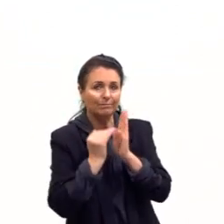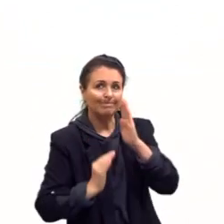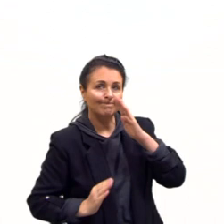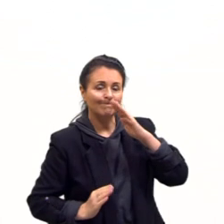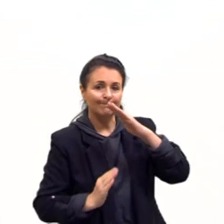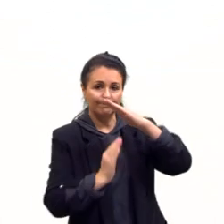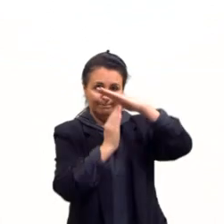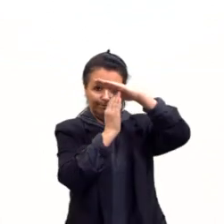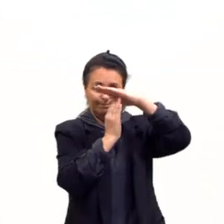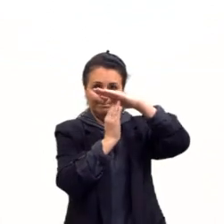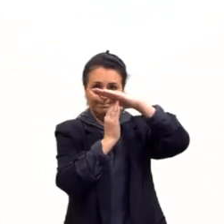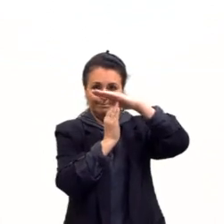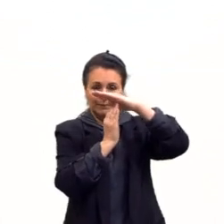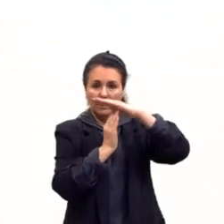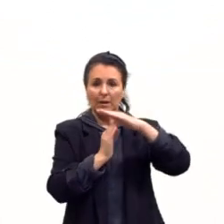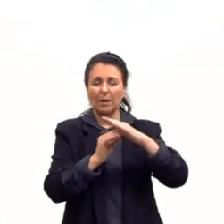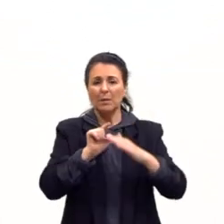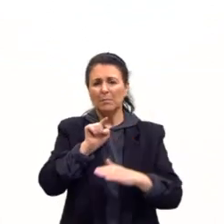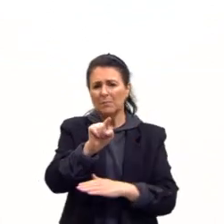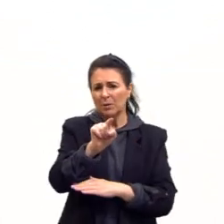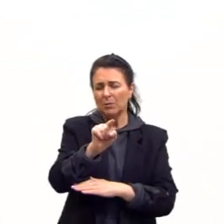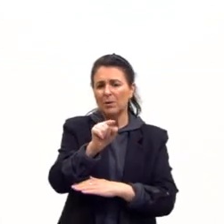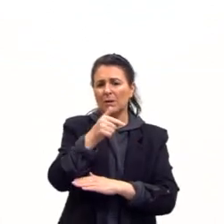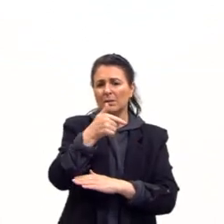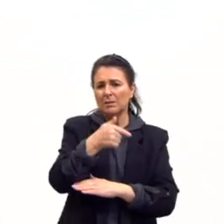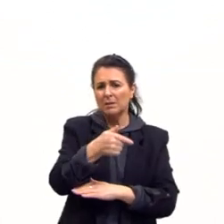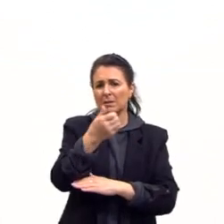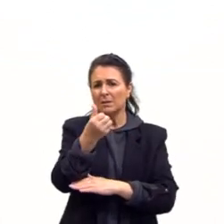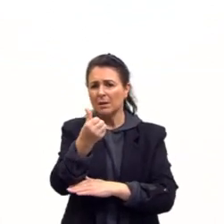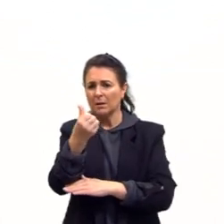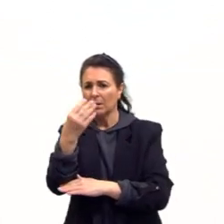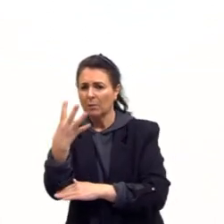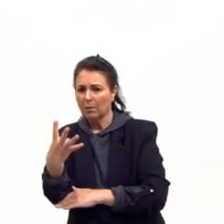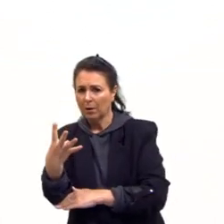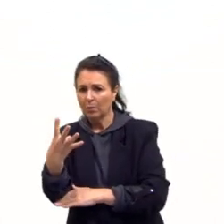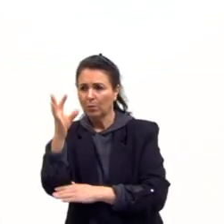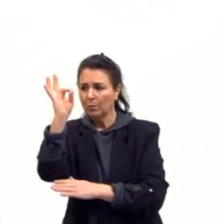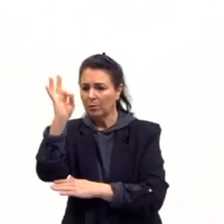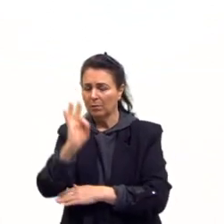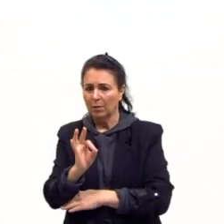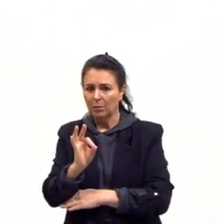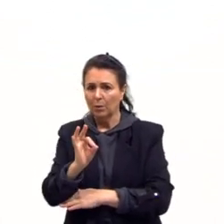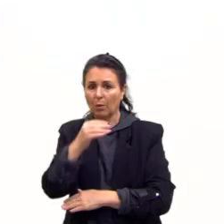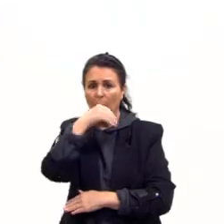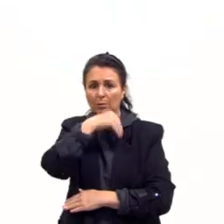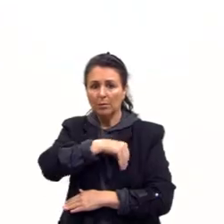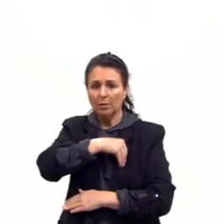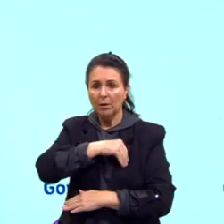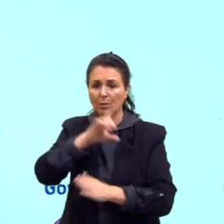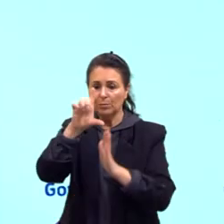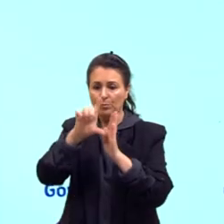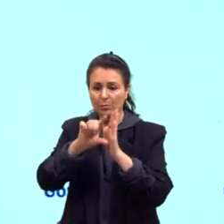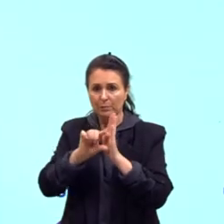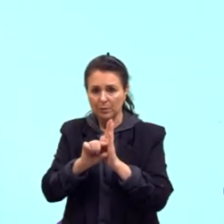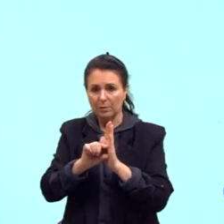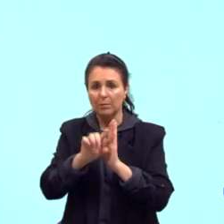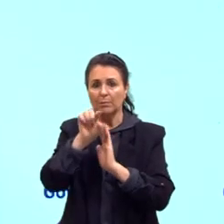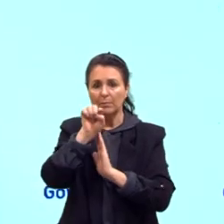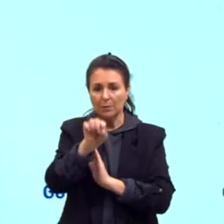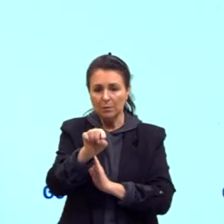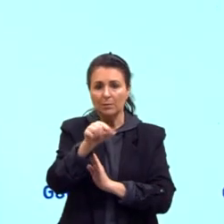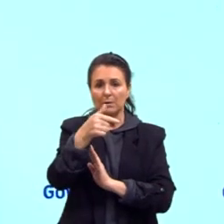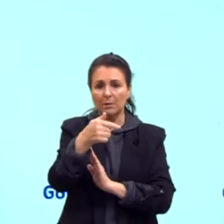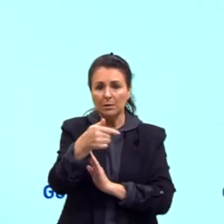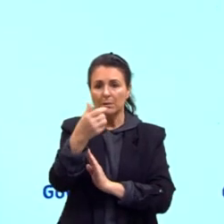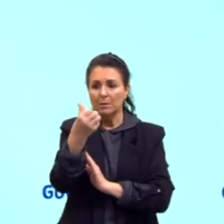inflação atinge 1.764%, isso quer dizer que teu salário reduzia 1.764%, então, se